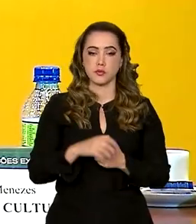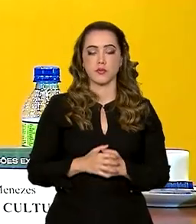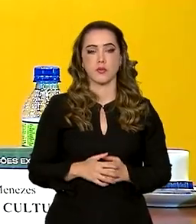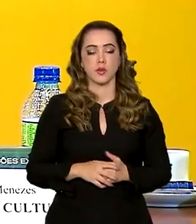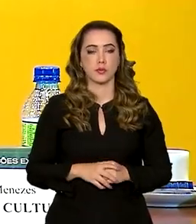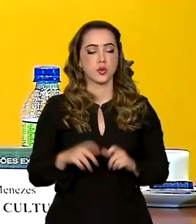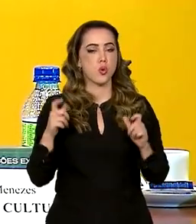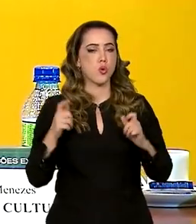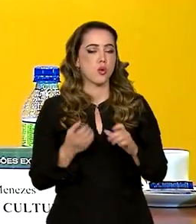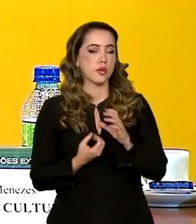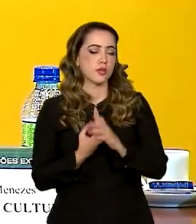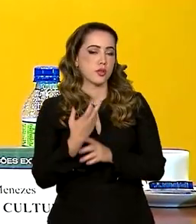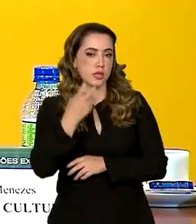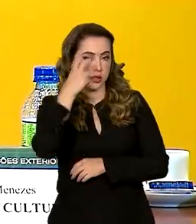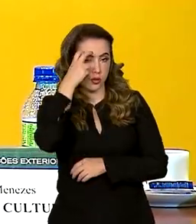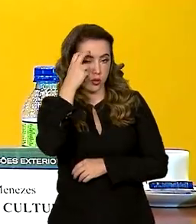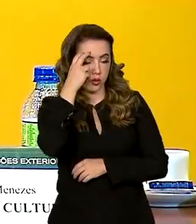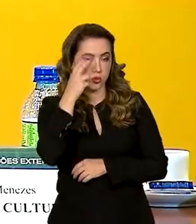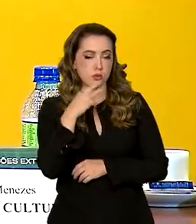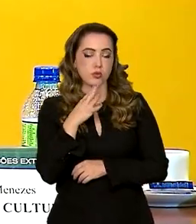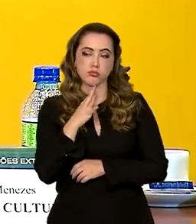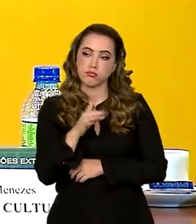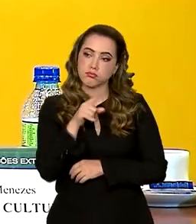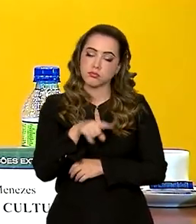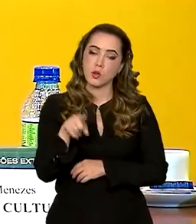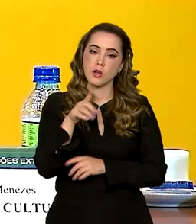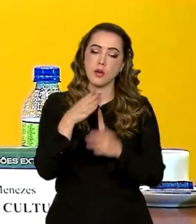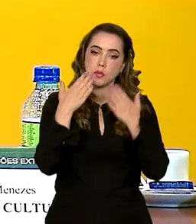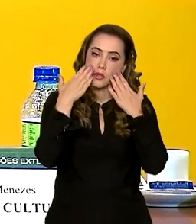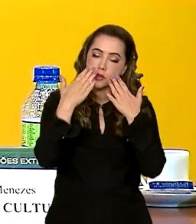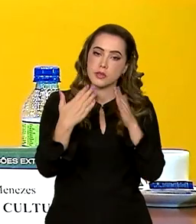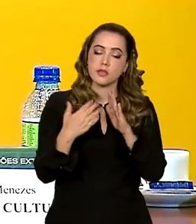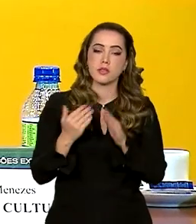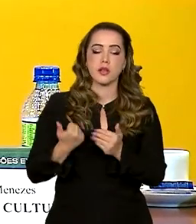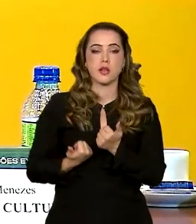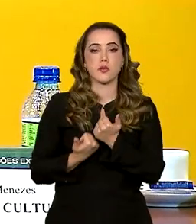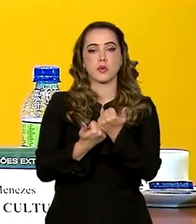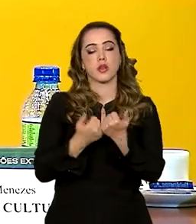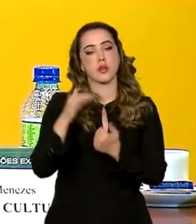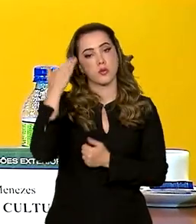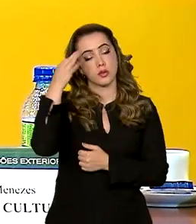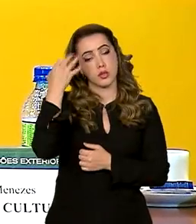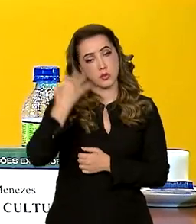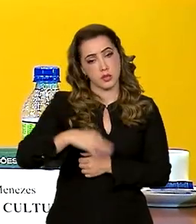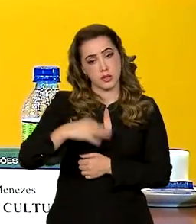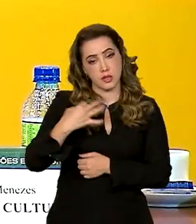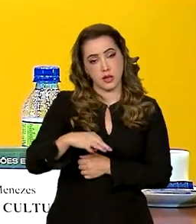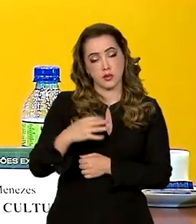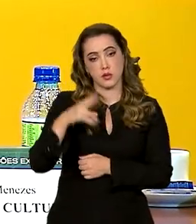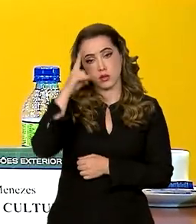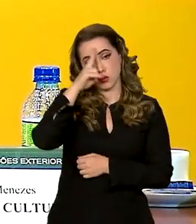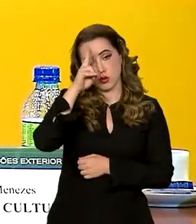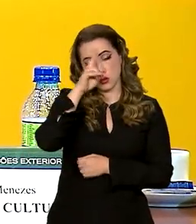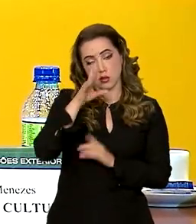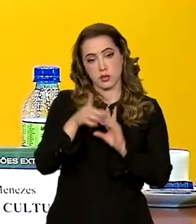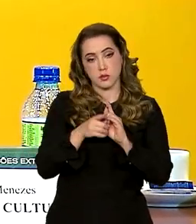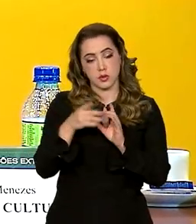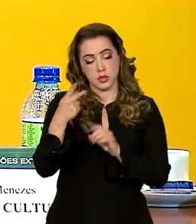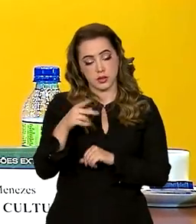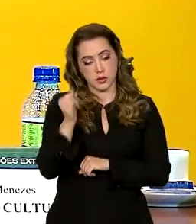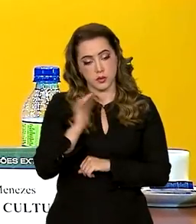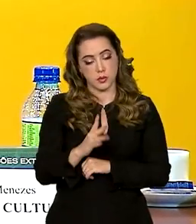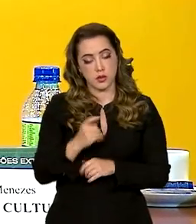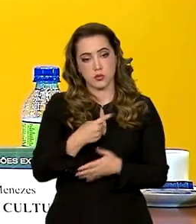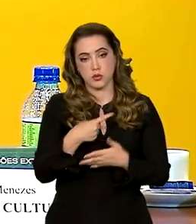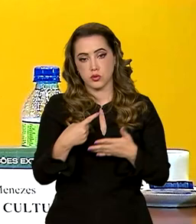espaço de produção de cultura e reconhecimento capaz de apresentar e contribuir com o entendimento sobre a história da democracia no Brasil e